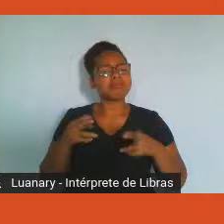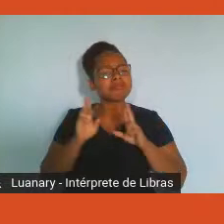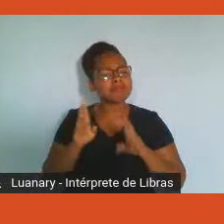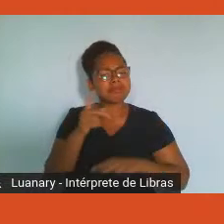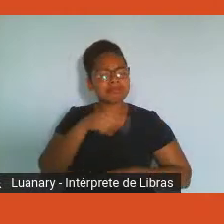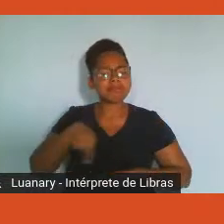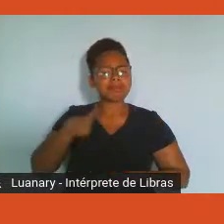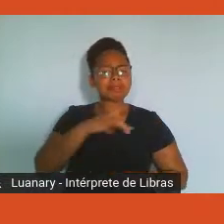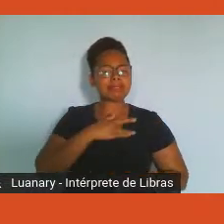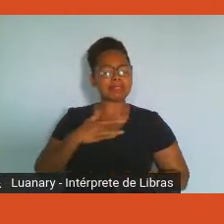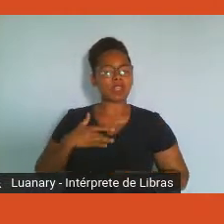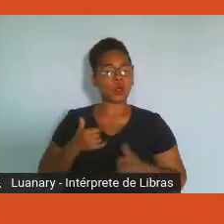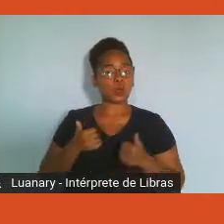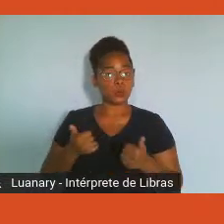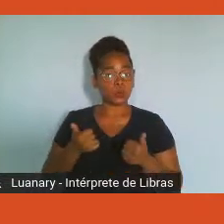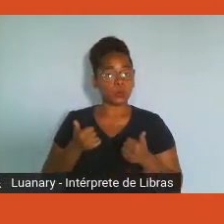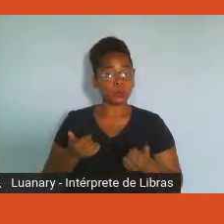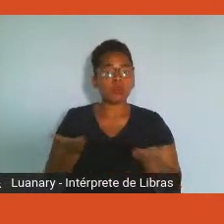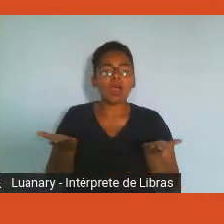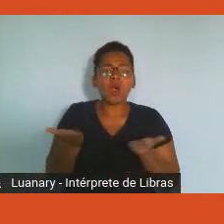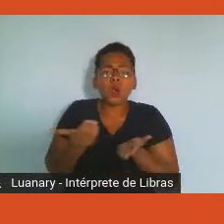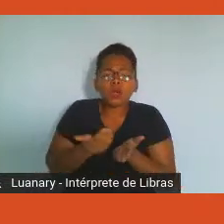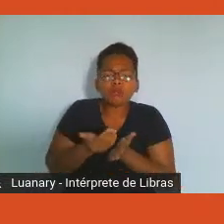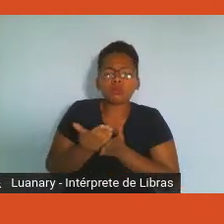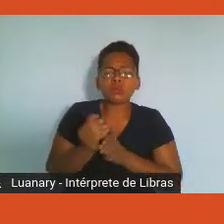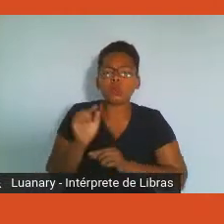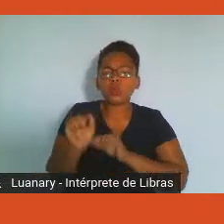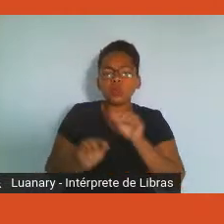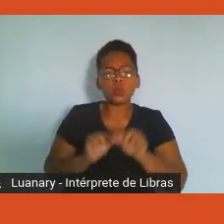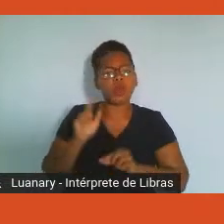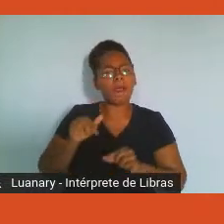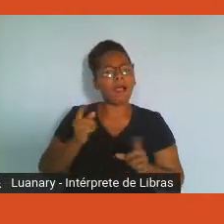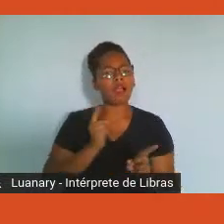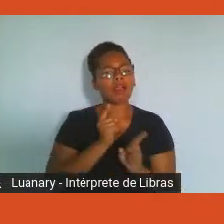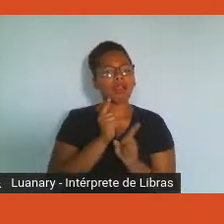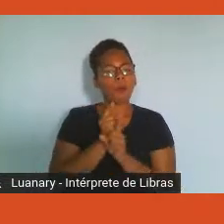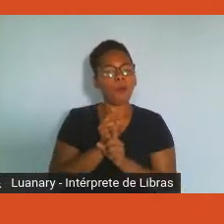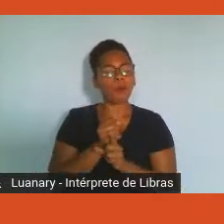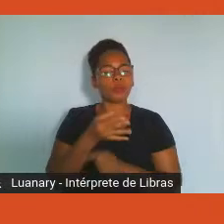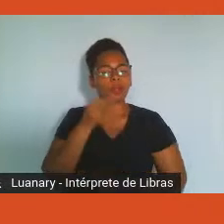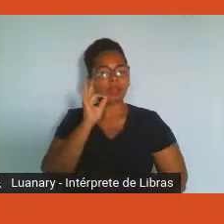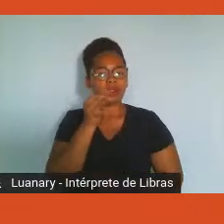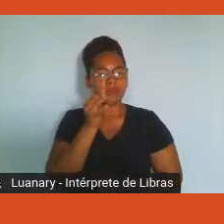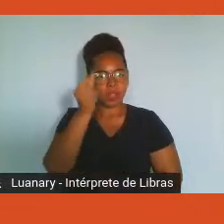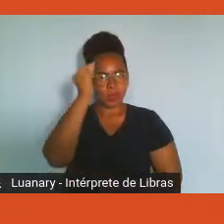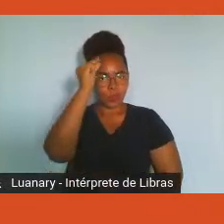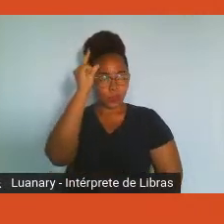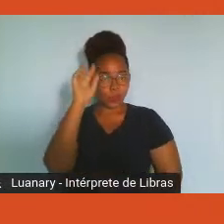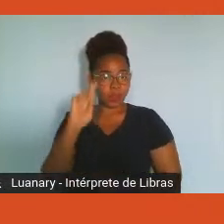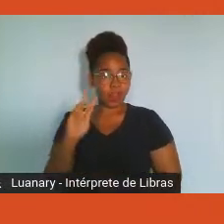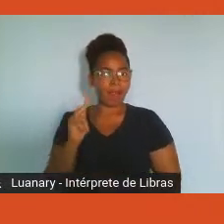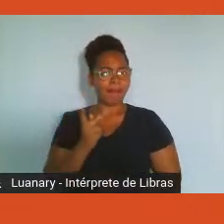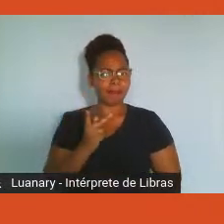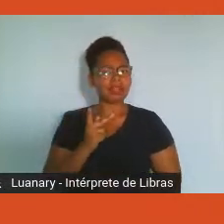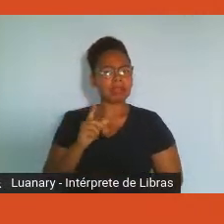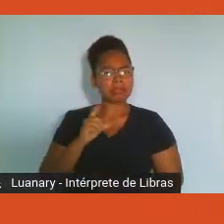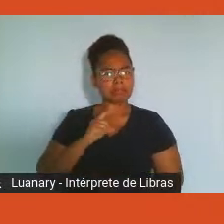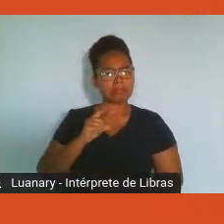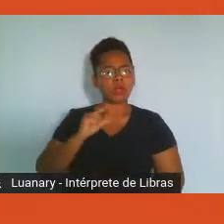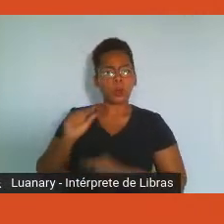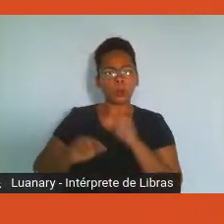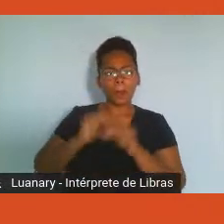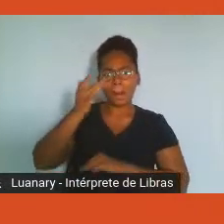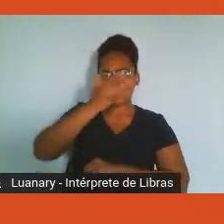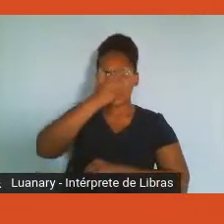muita saúde. Iniciamos mais um encontro do Café, Cultura e RH, com a satisfação de receber pessoas que participam pela